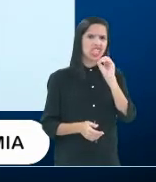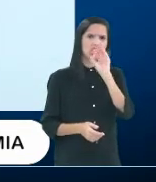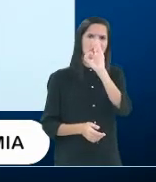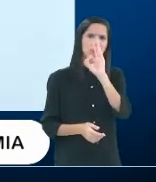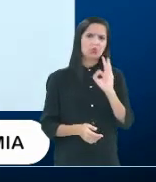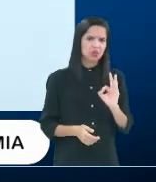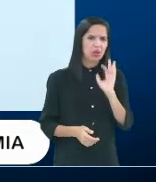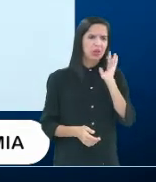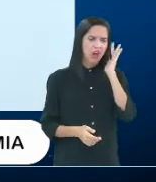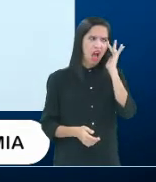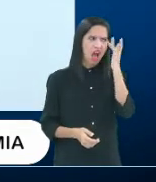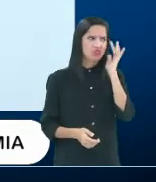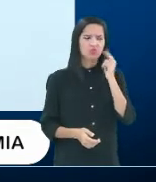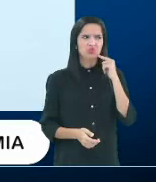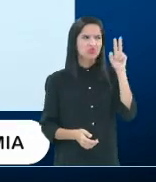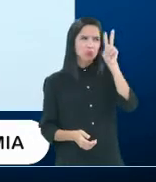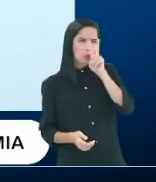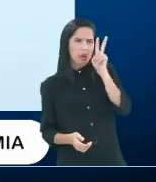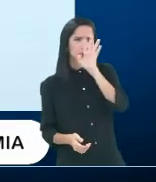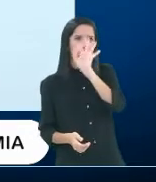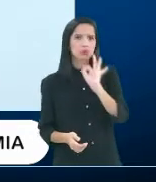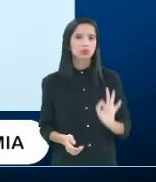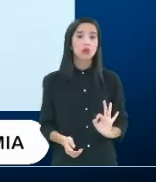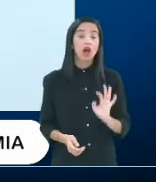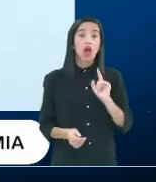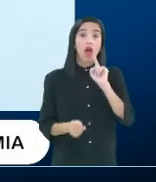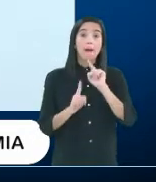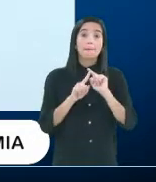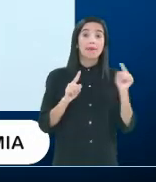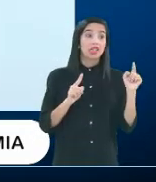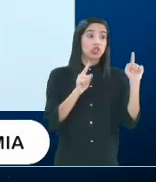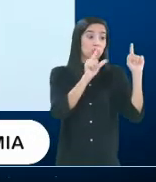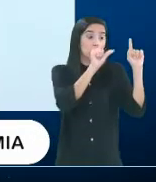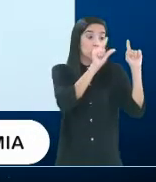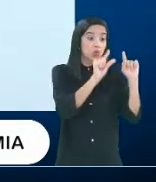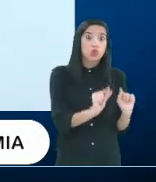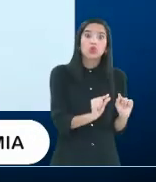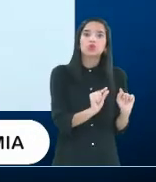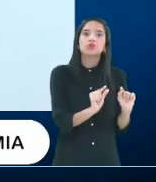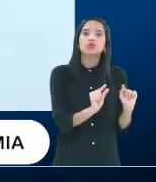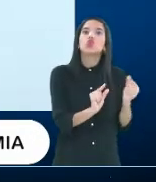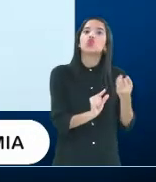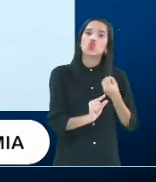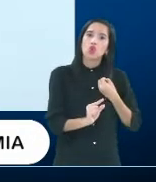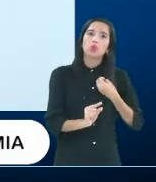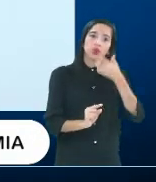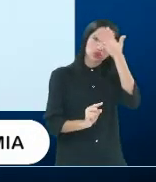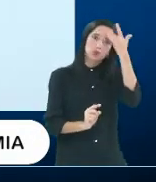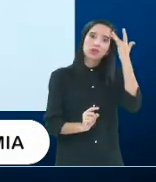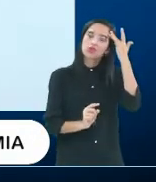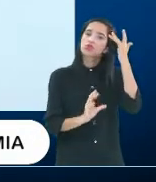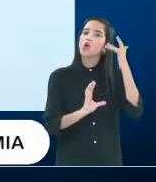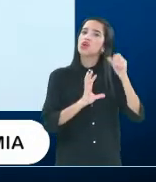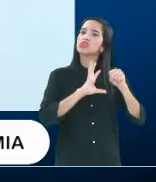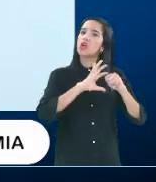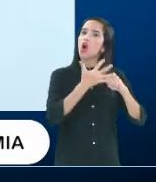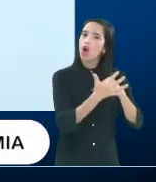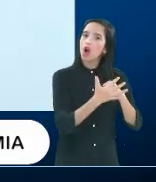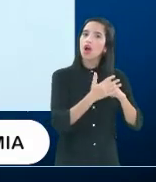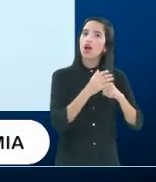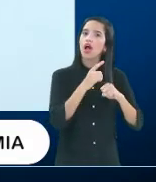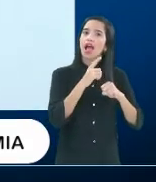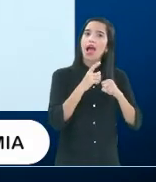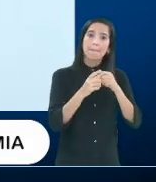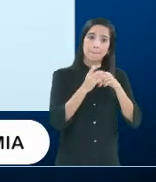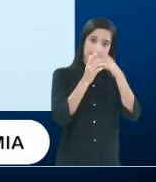algo assim, não me lembro bem aqui o percentual, mas que diminuiu a quantidade de idosos com o coronavírus.